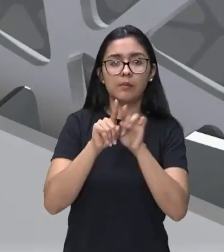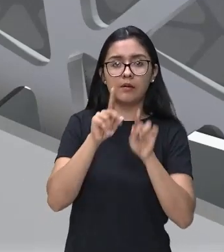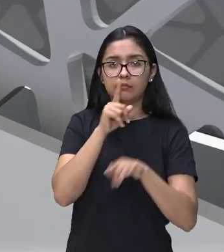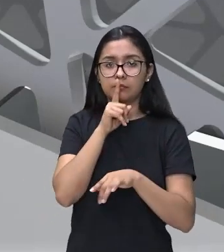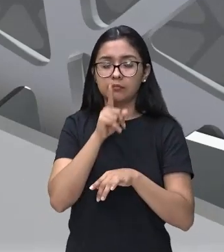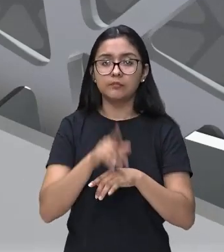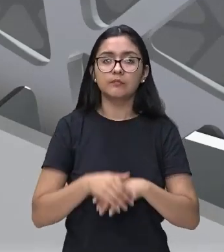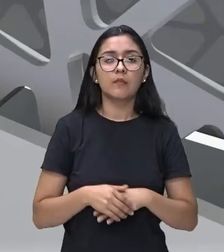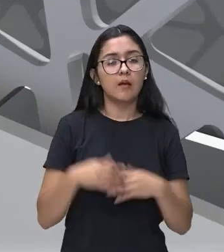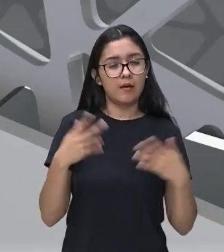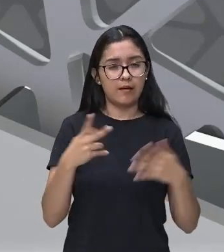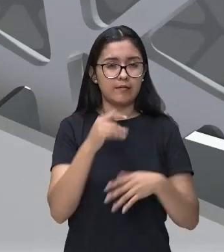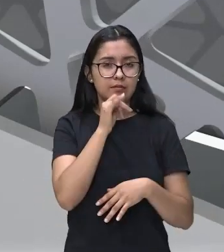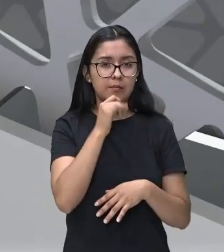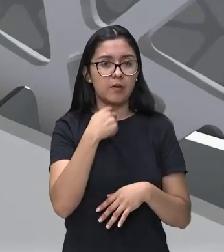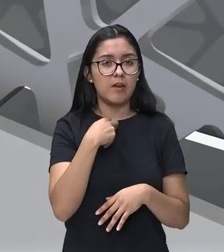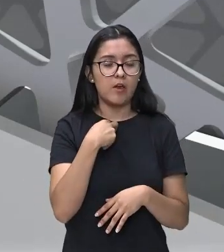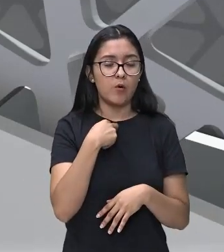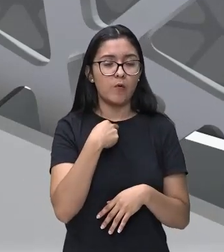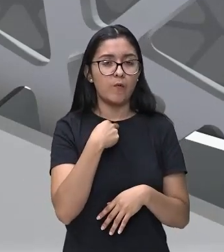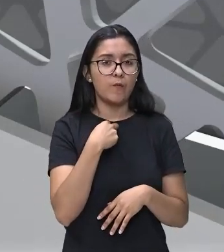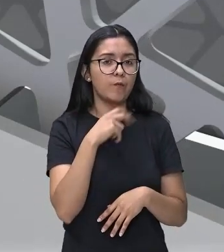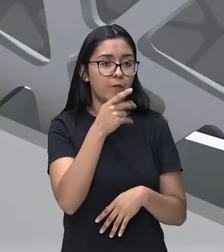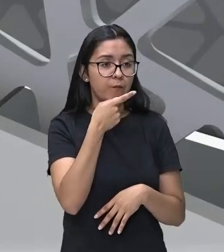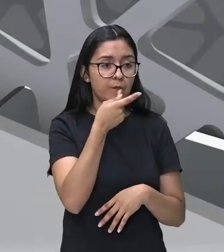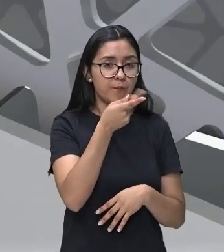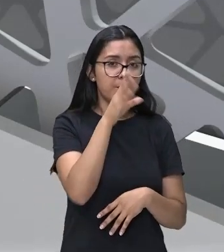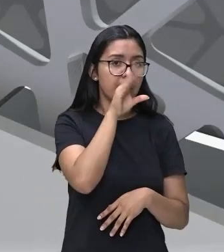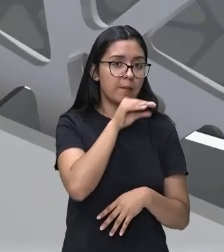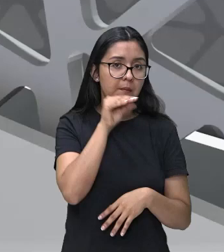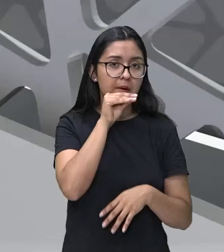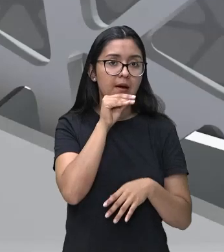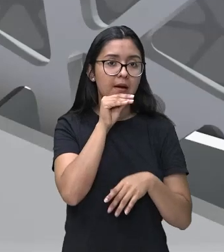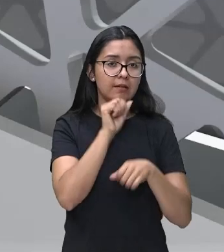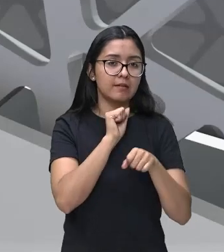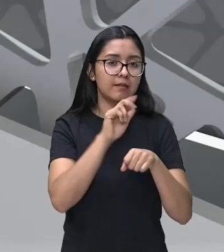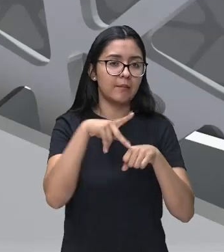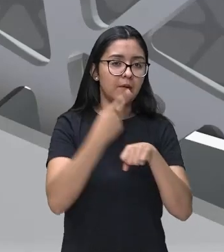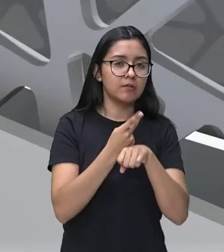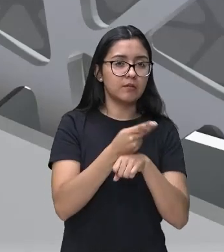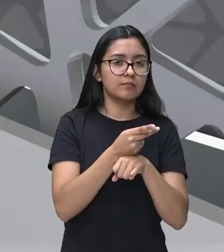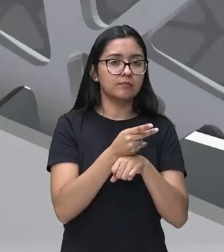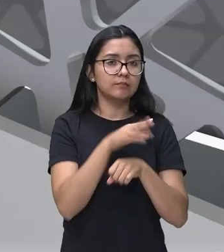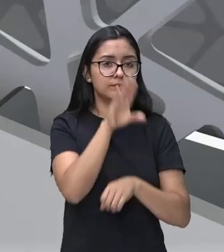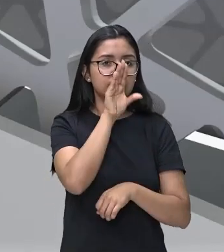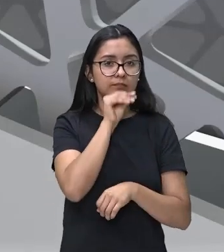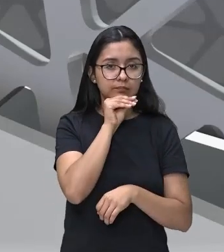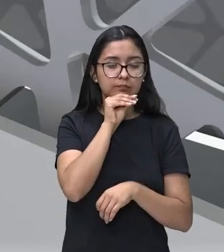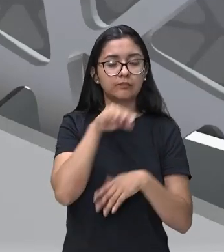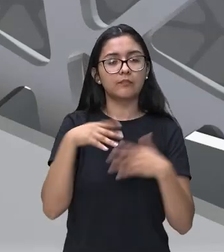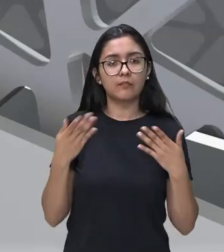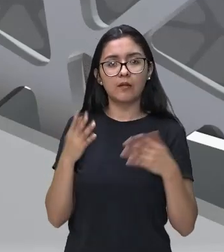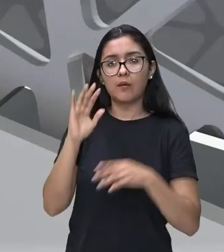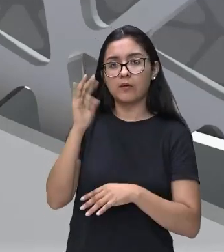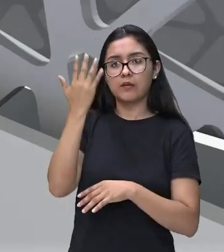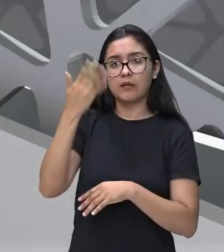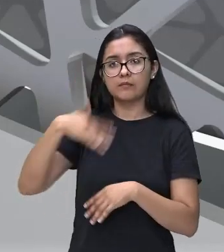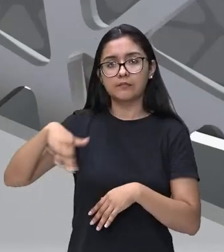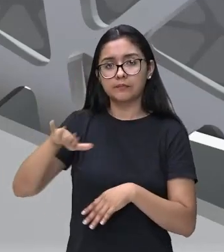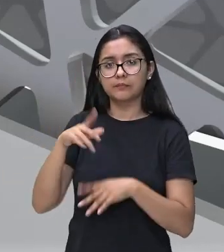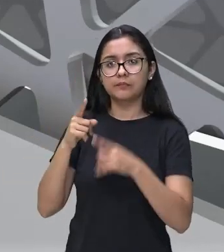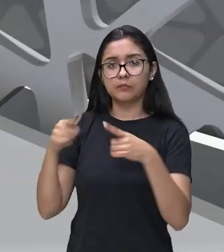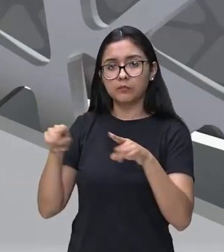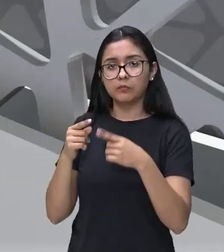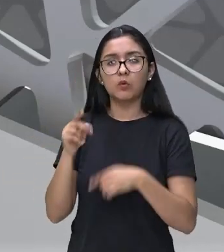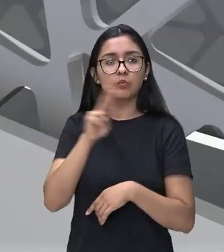eu falo e depois dou uma pausa. Então, isso acontece na música também. Através do quê? Dos instrumentos